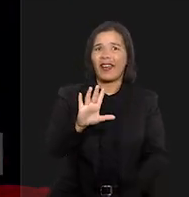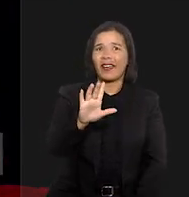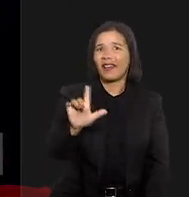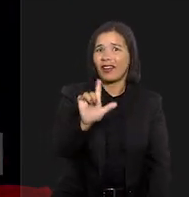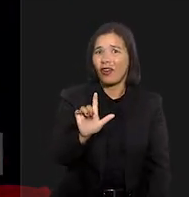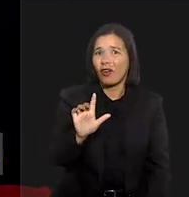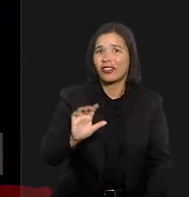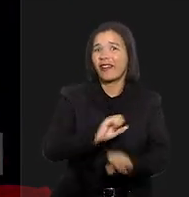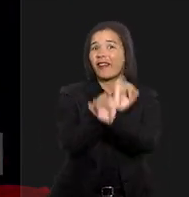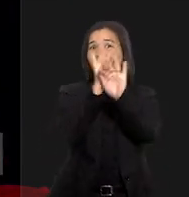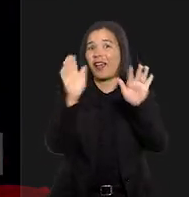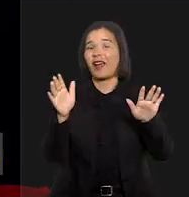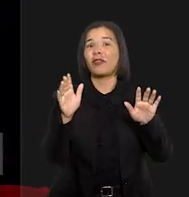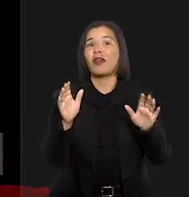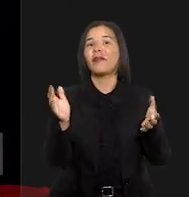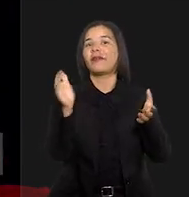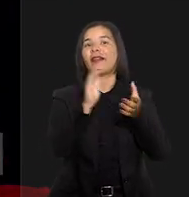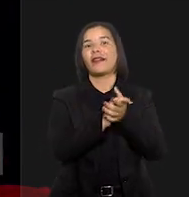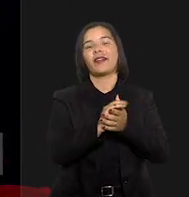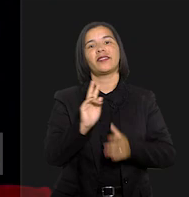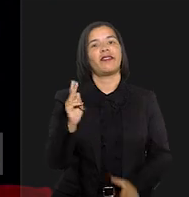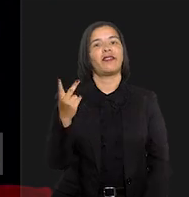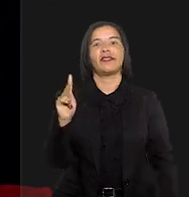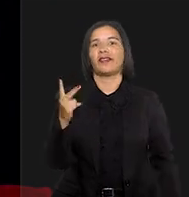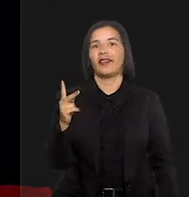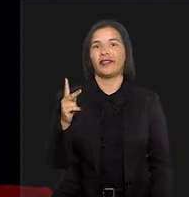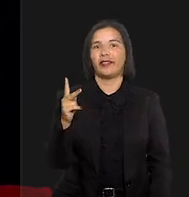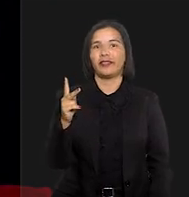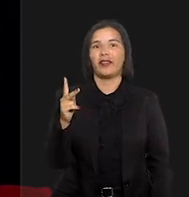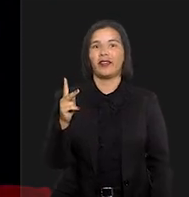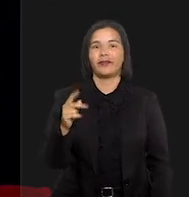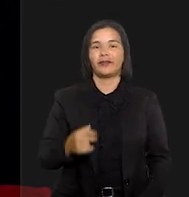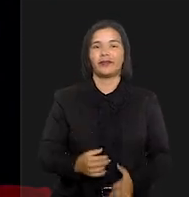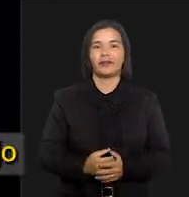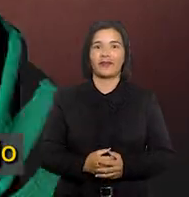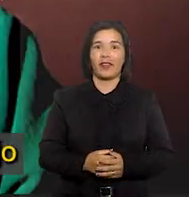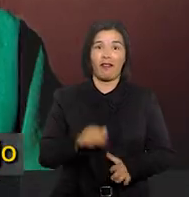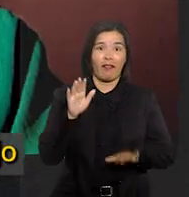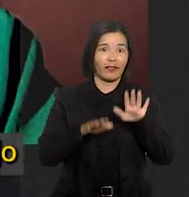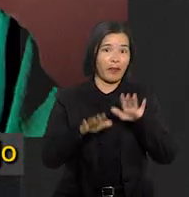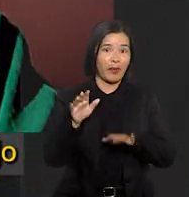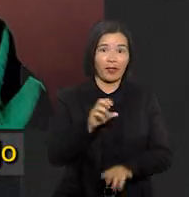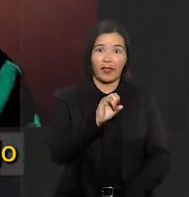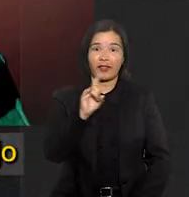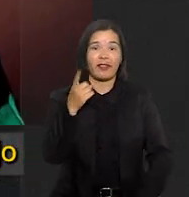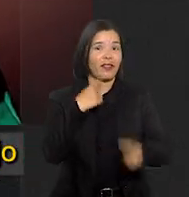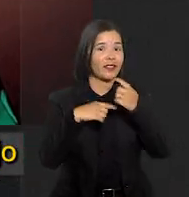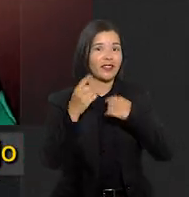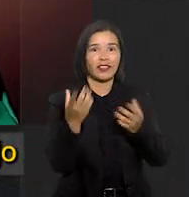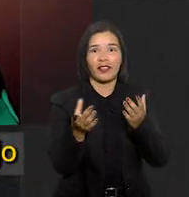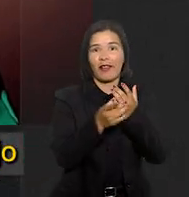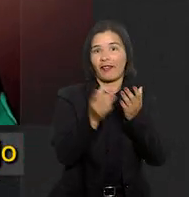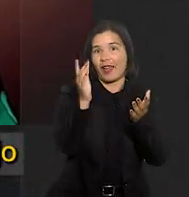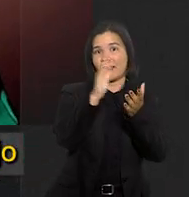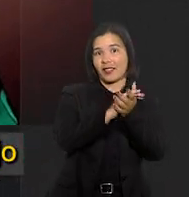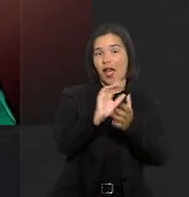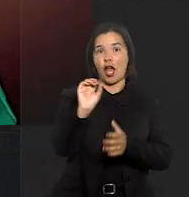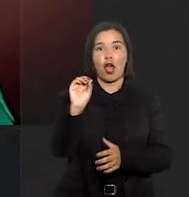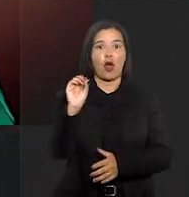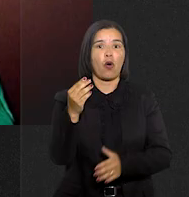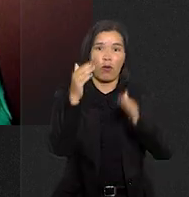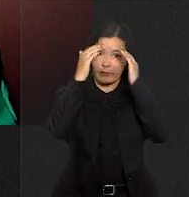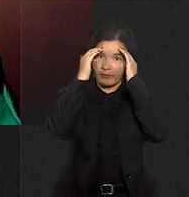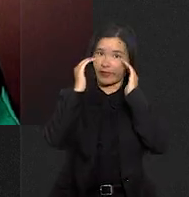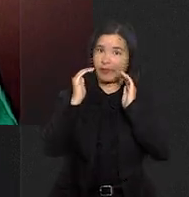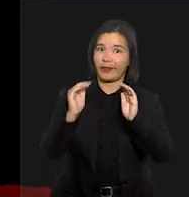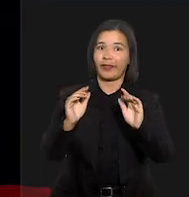óbvio assim que para casais héteros, isso jamais aconteceria, né? É independente se o seu desejo é casar ou se o seu desejo é